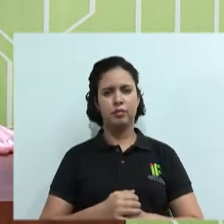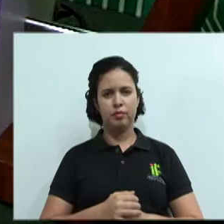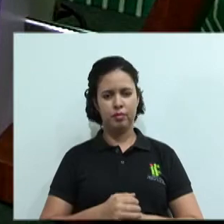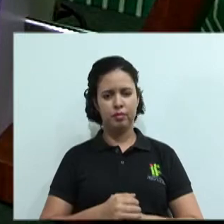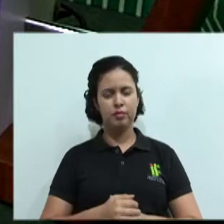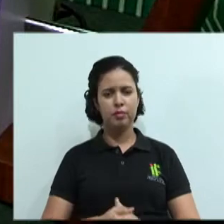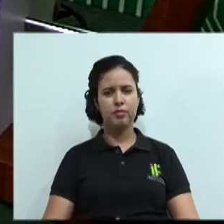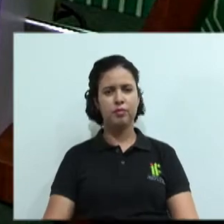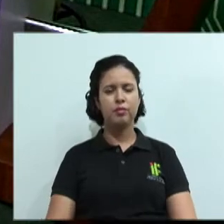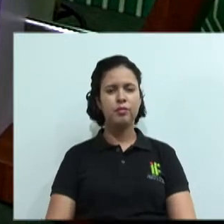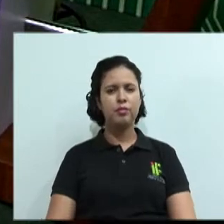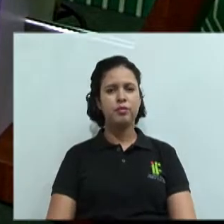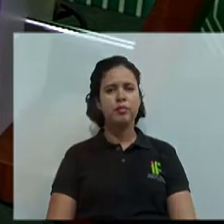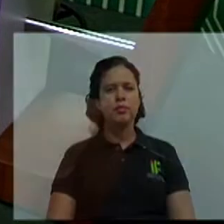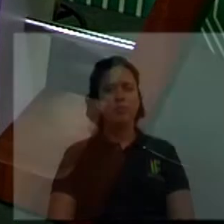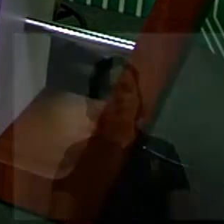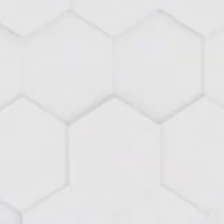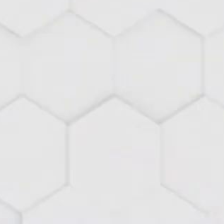daqui a pouco.